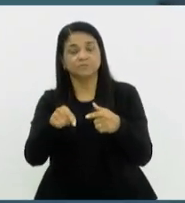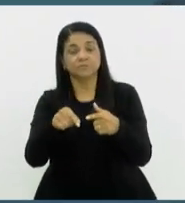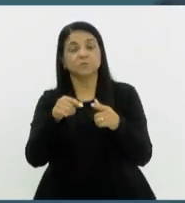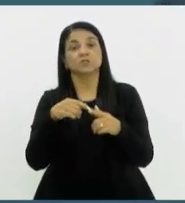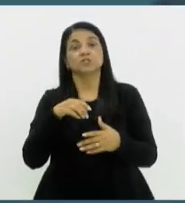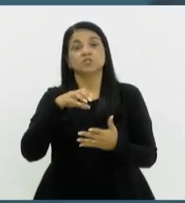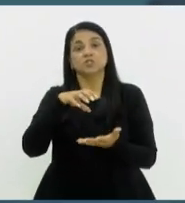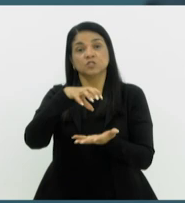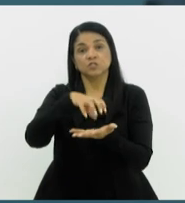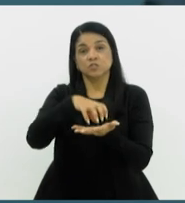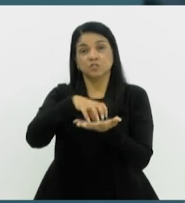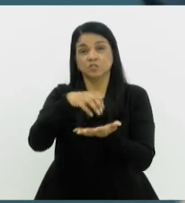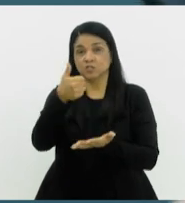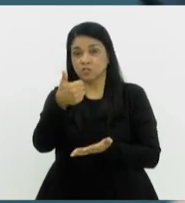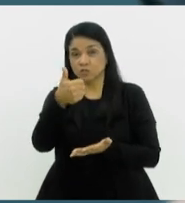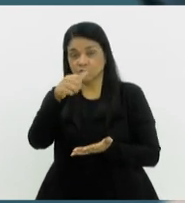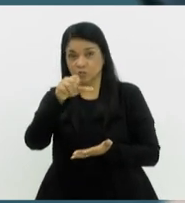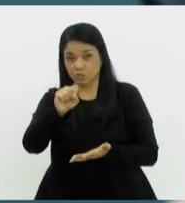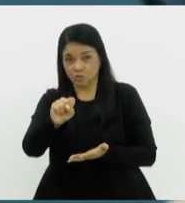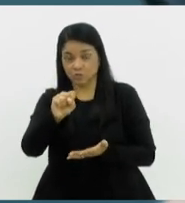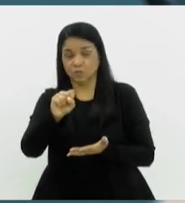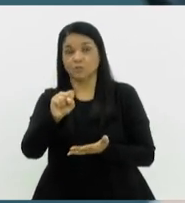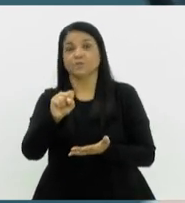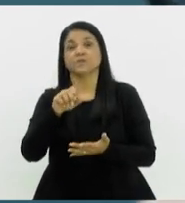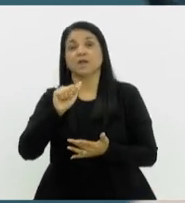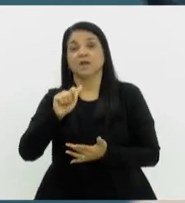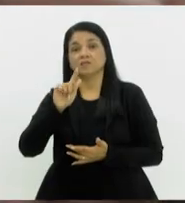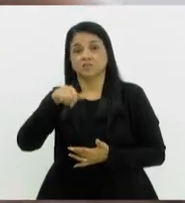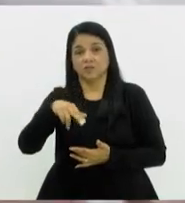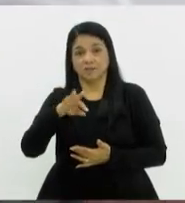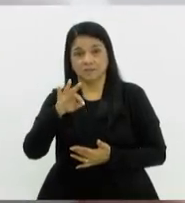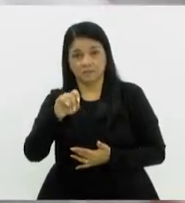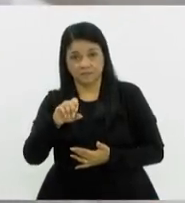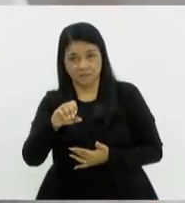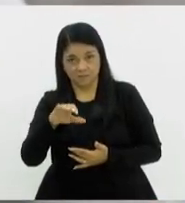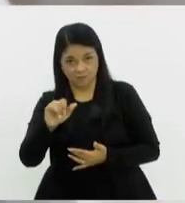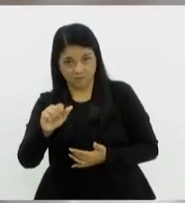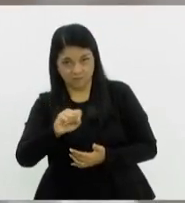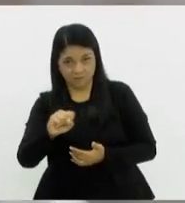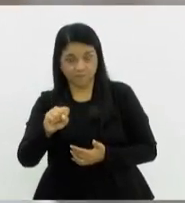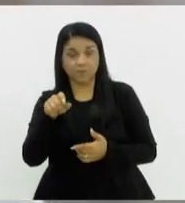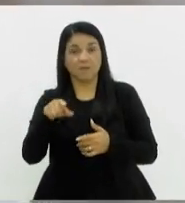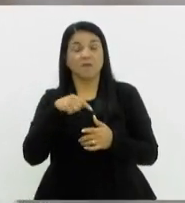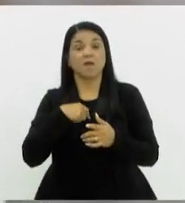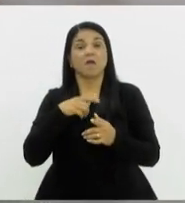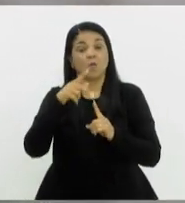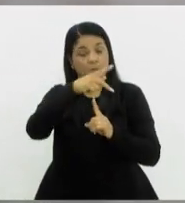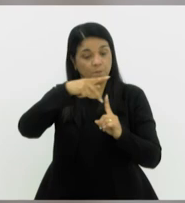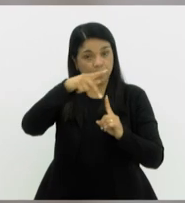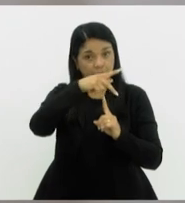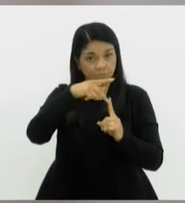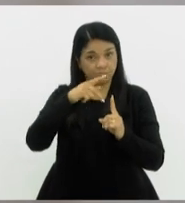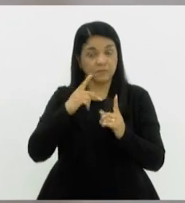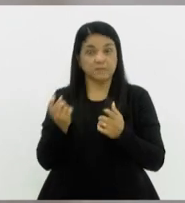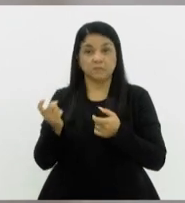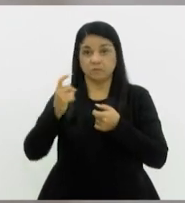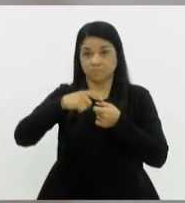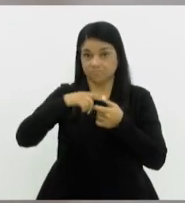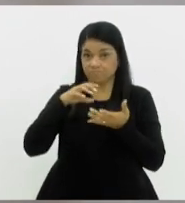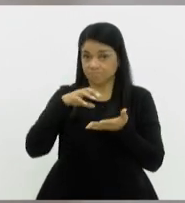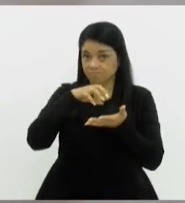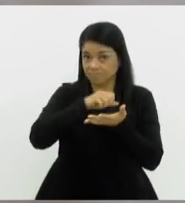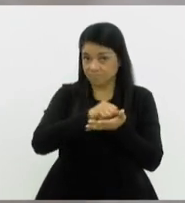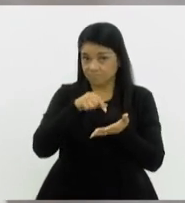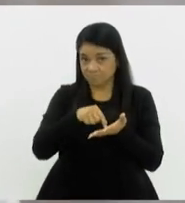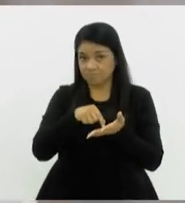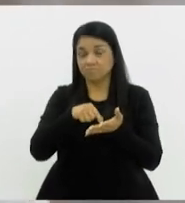agências do órgão, espalhadas pelo Estado. O Rio Previdência alerta que a não realização do recenseamento poderá acarretar na